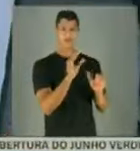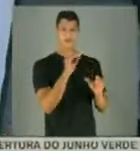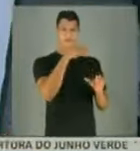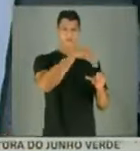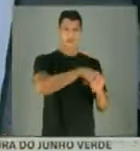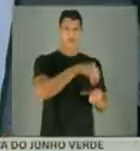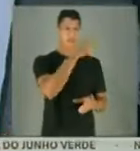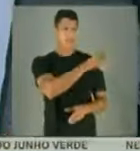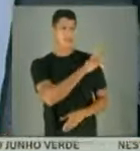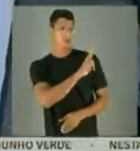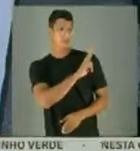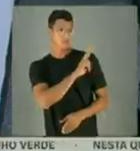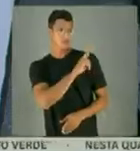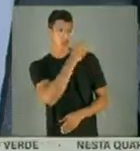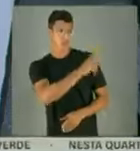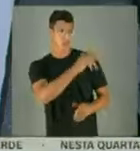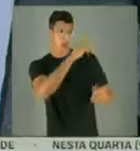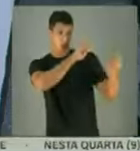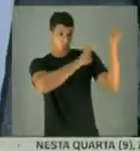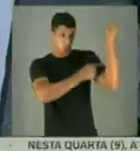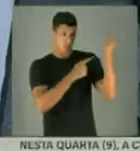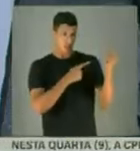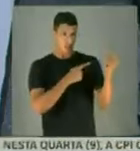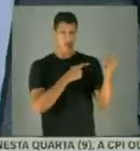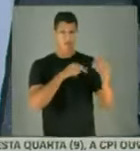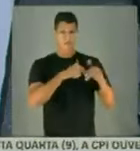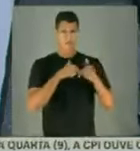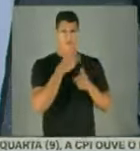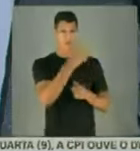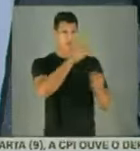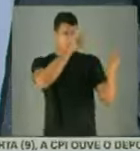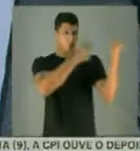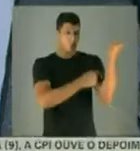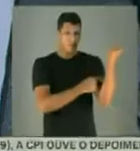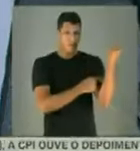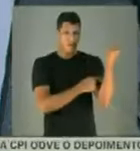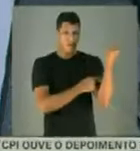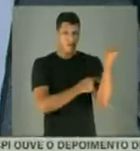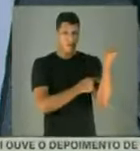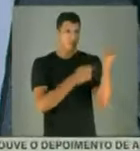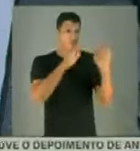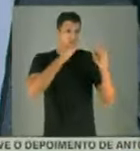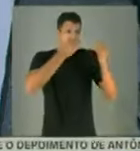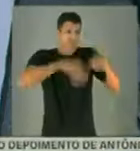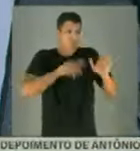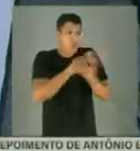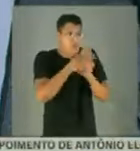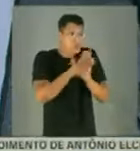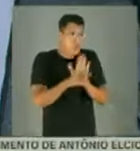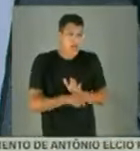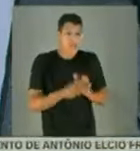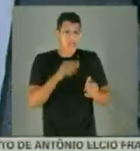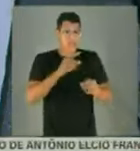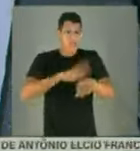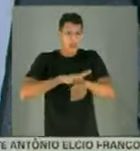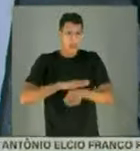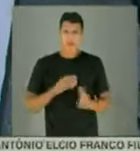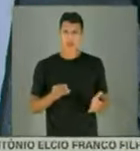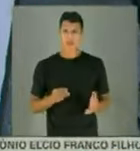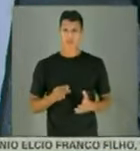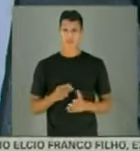das suas atribuições, da sua autonomia? É por isso que a sua autonomia fica sendo questionada a cada momento.